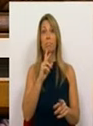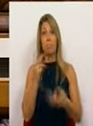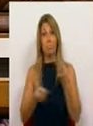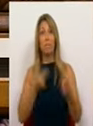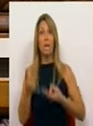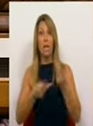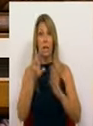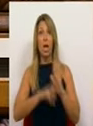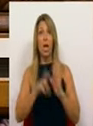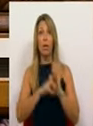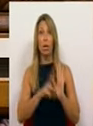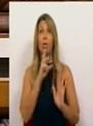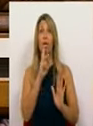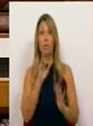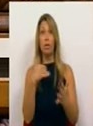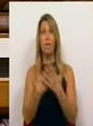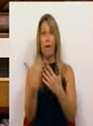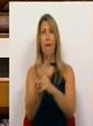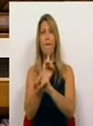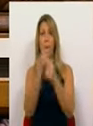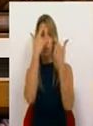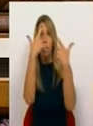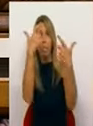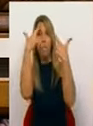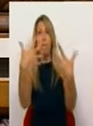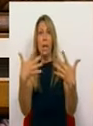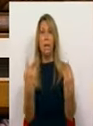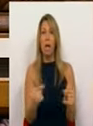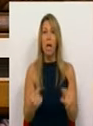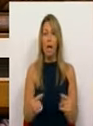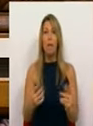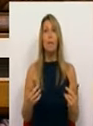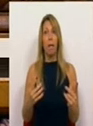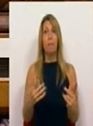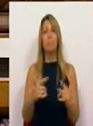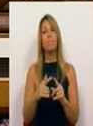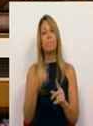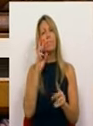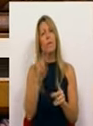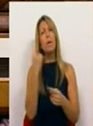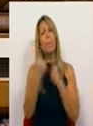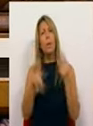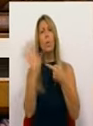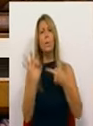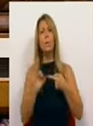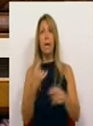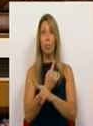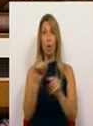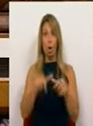destas perplexidades. Vejamos alguns detalhes, porque é para discutir o relatório que aqui estamos hoje.